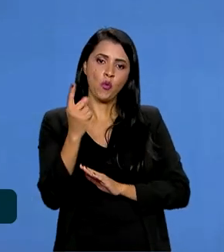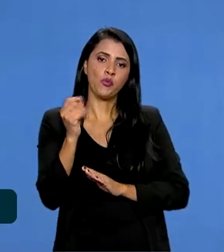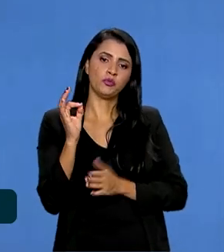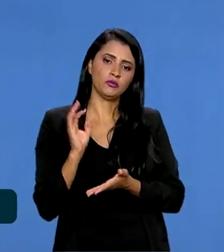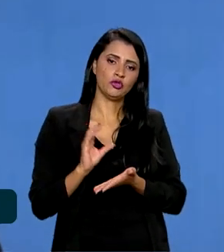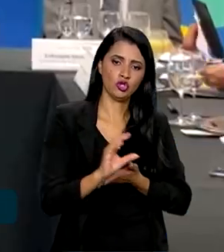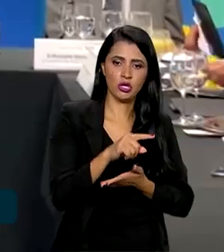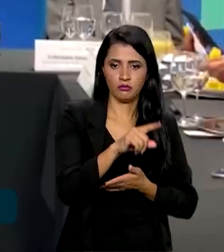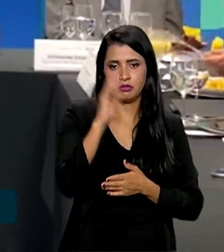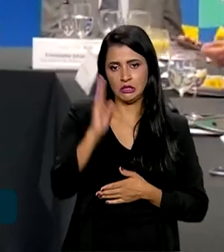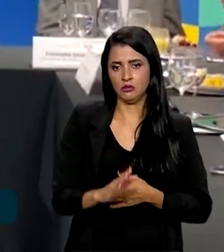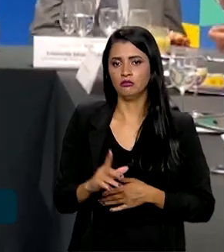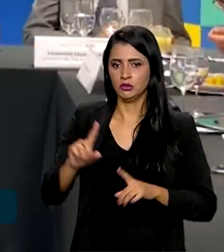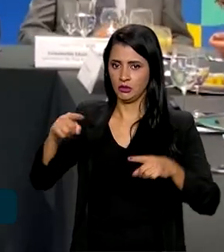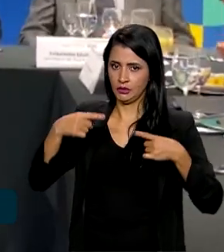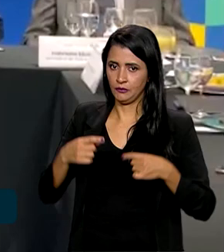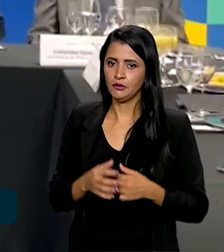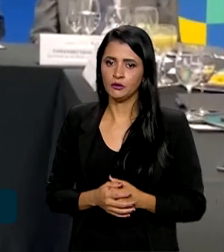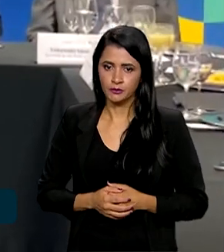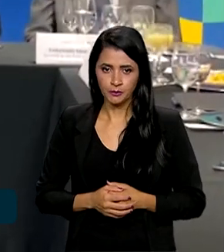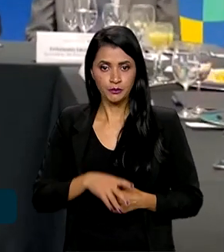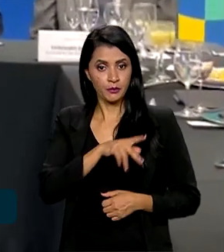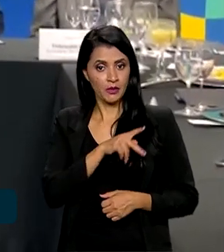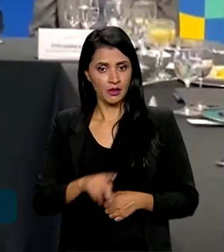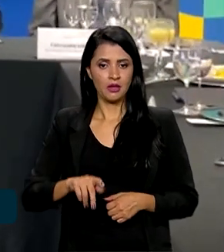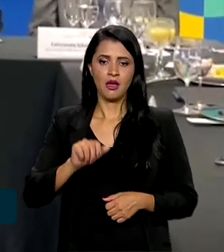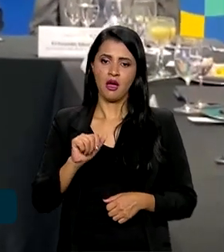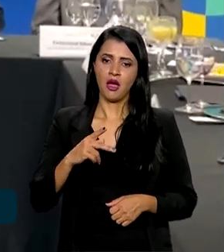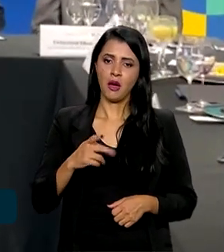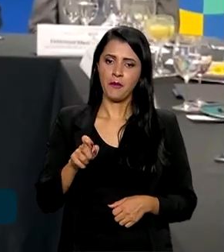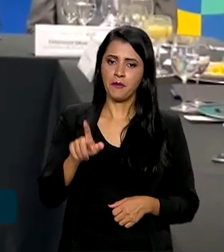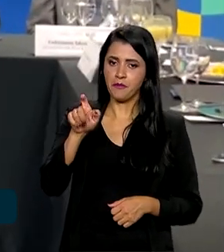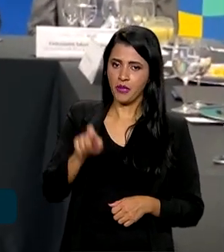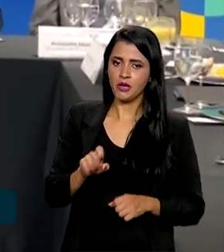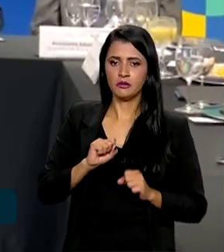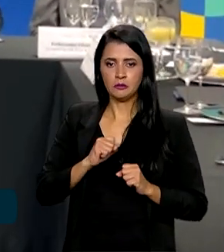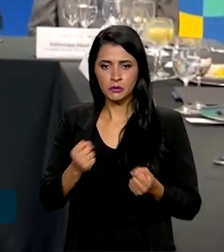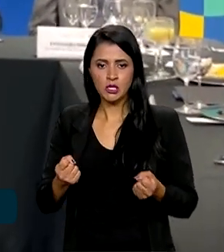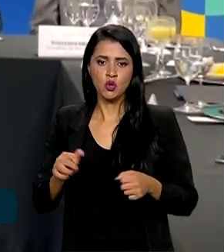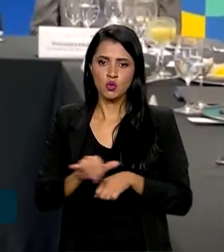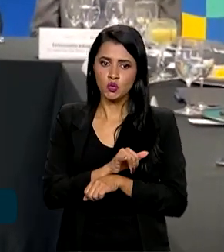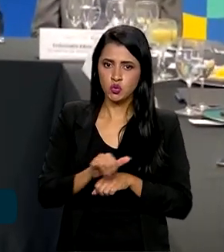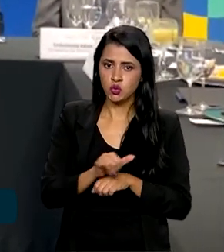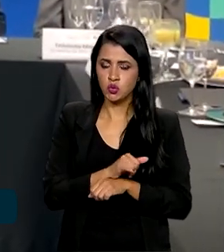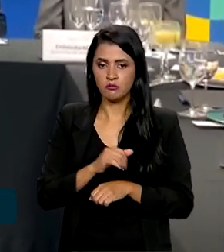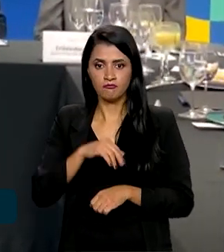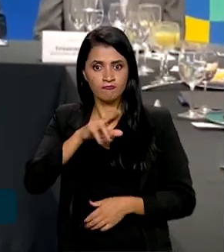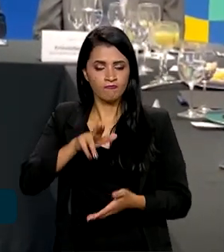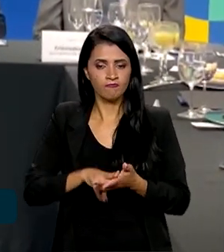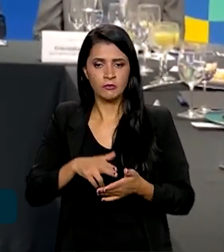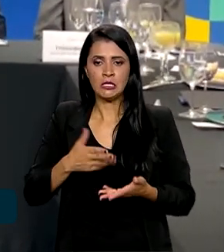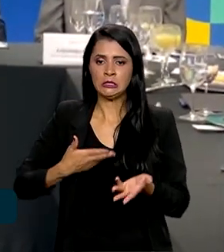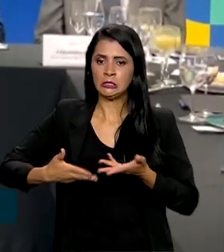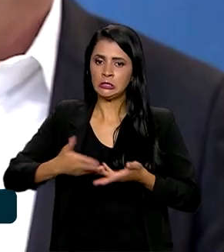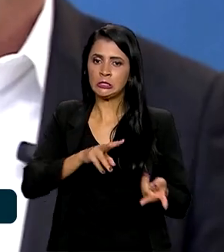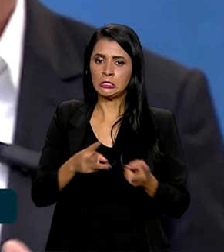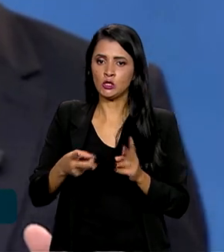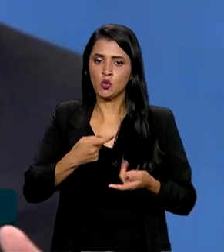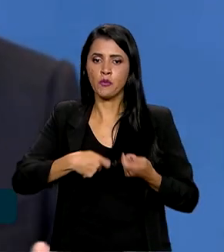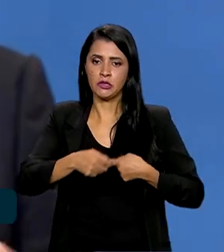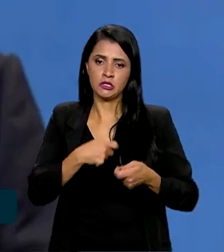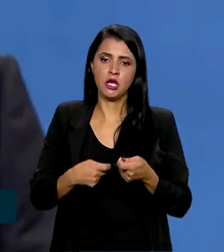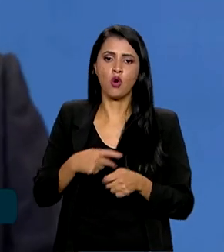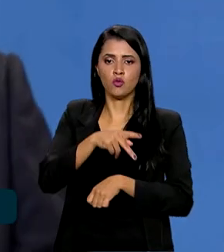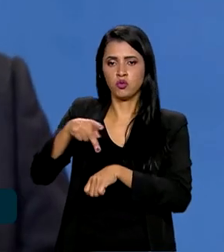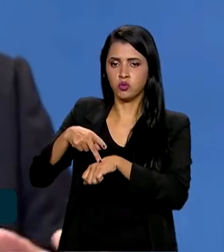Isso é um desafio. O presidente da Apex também defendeu soluções mais eficientes para transações comerciais entre os países. Hoje